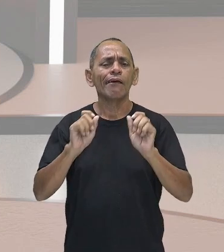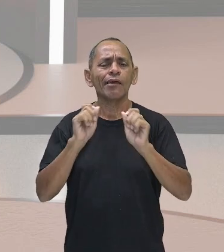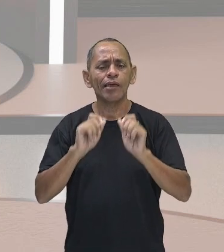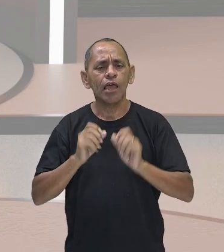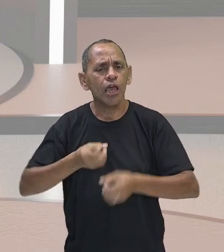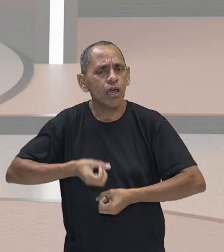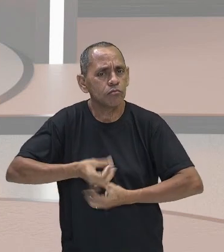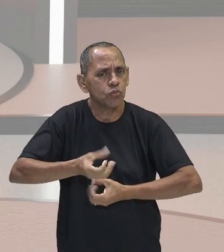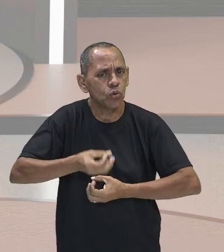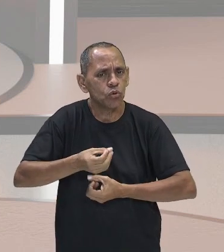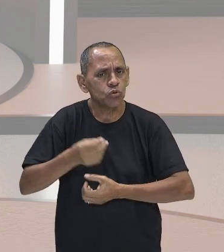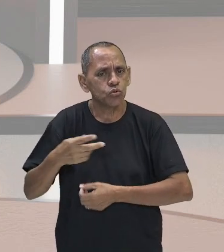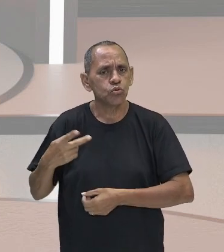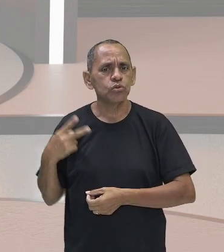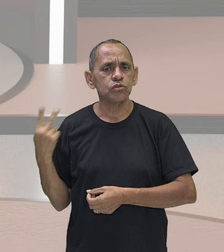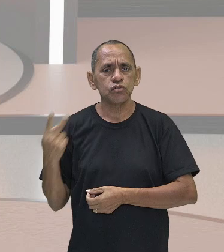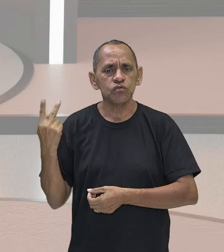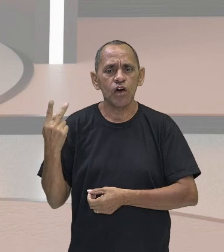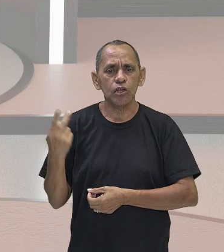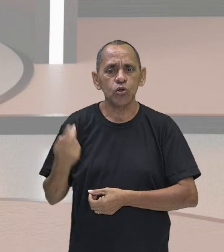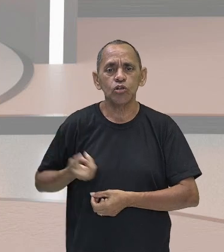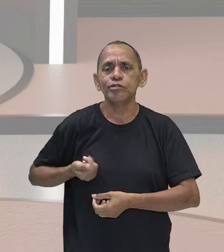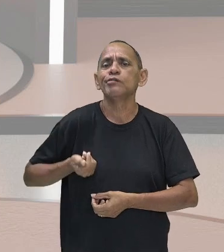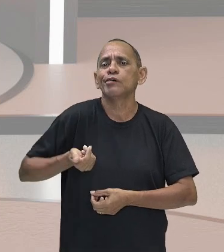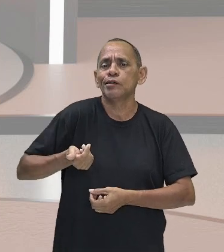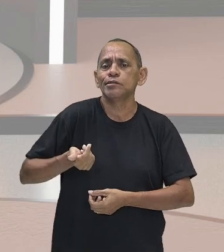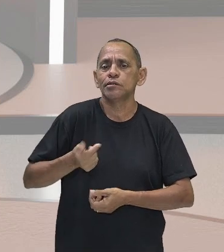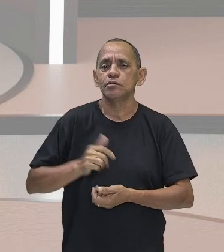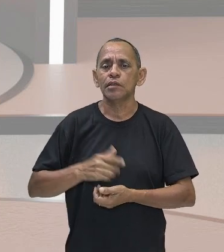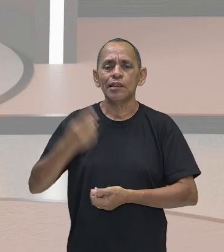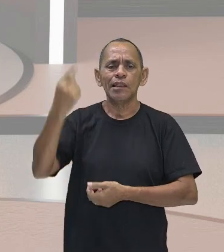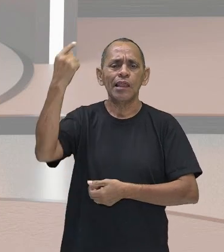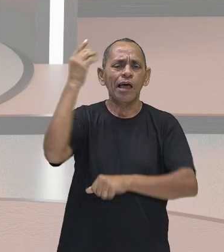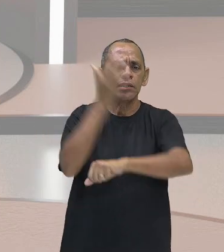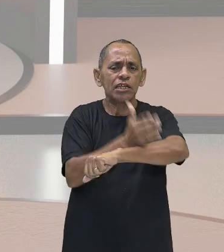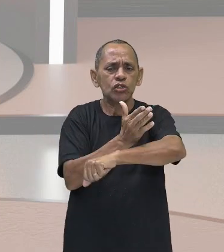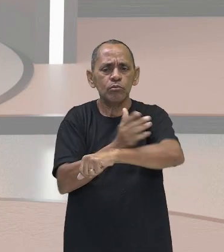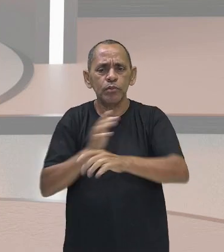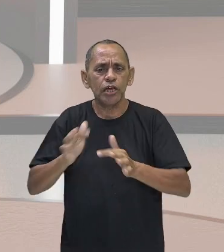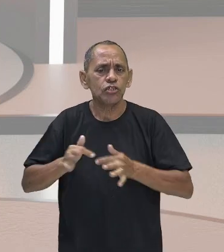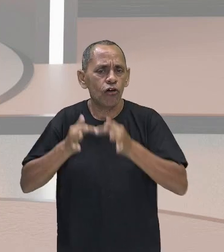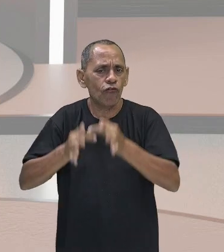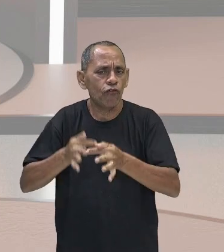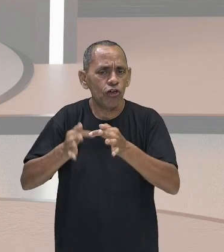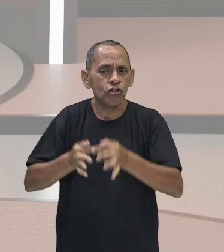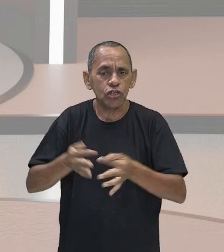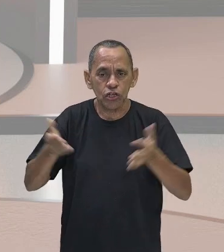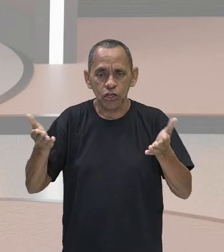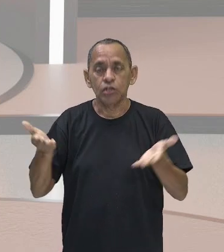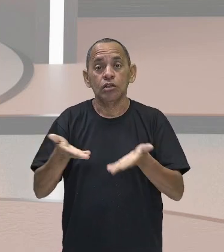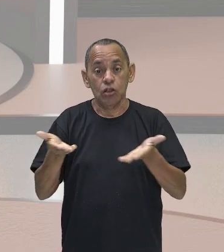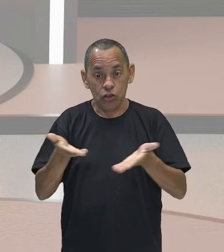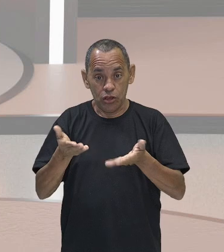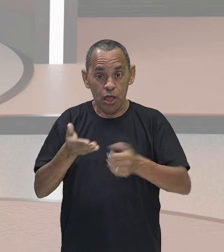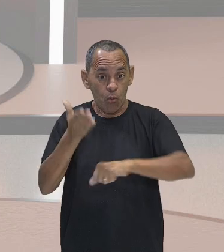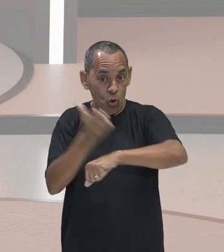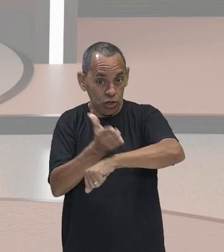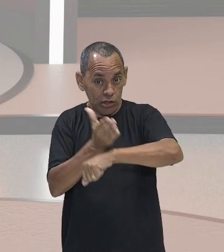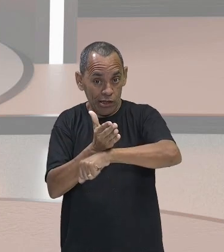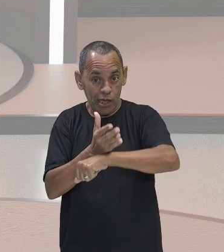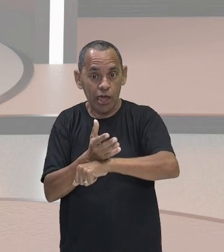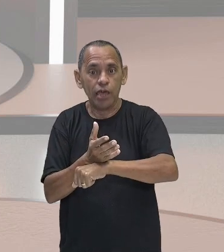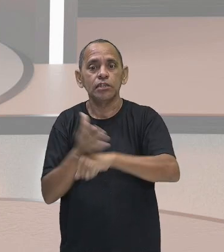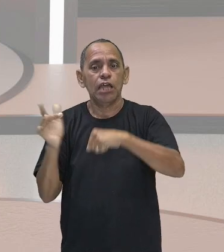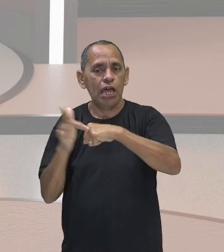lá na Idade Média é o feudo, professor? Como na Era Moderna é o ouro, professor? Na nova